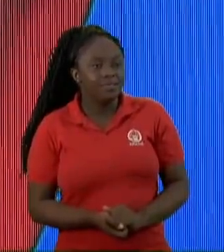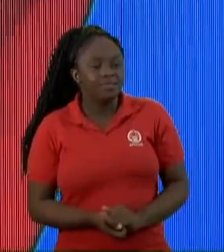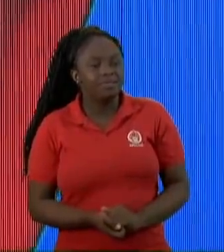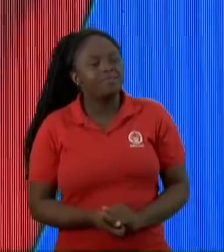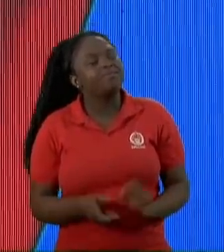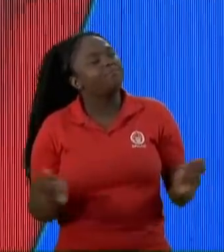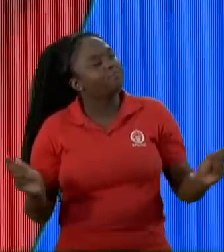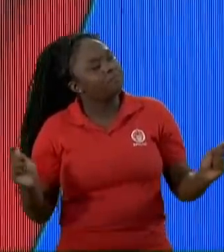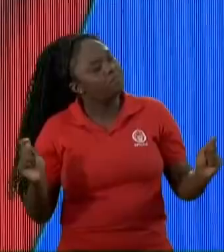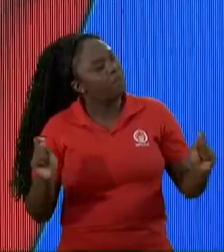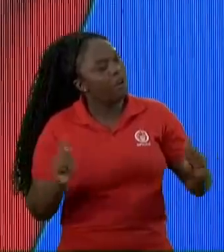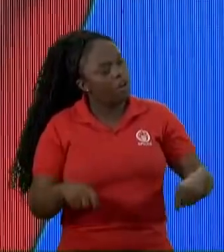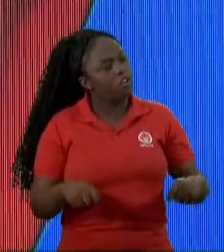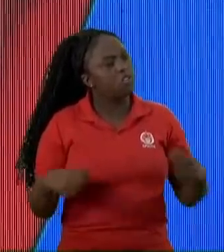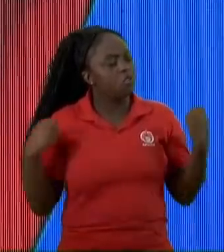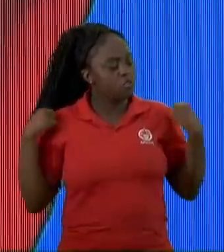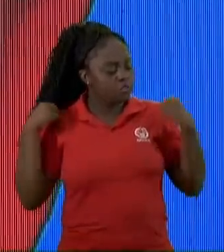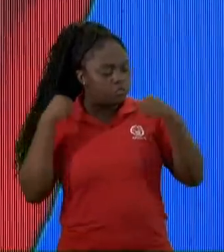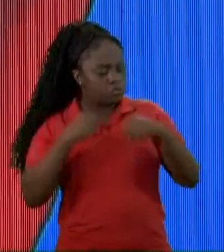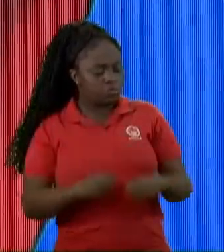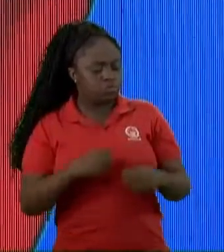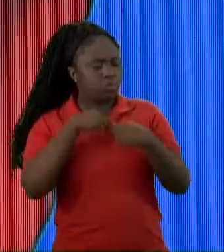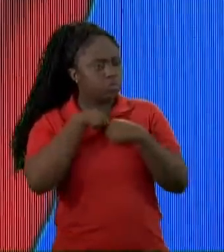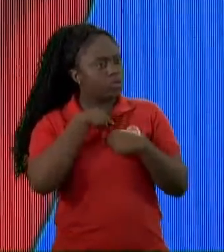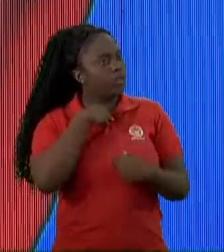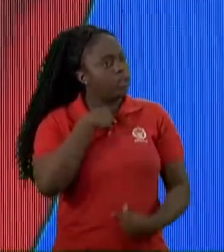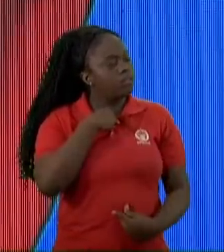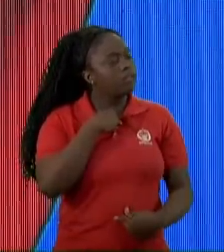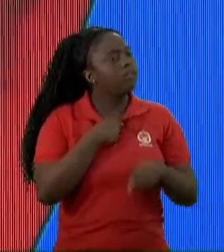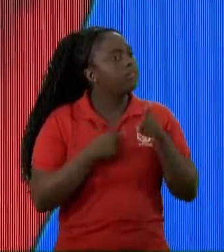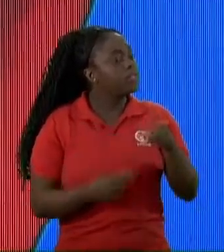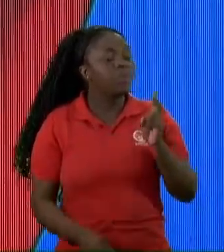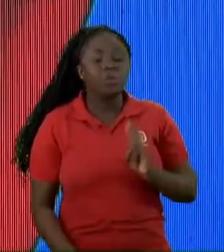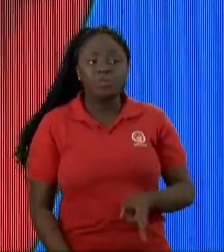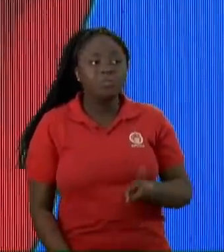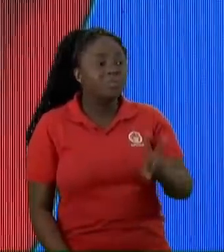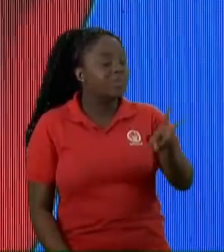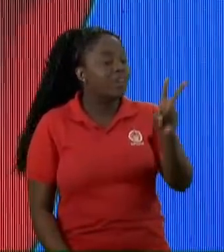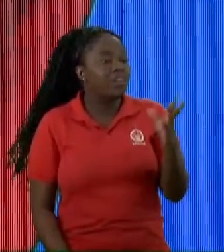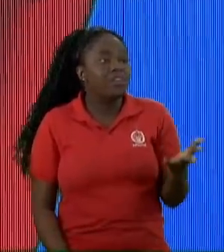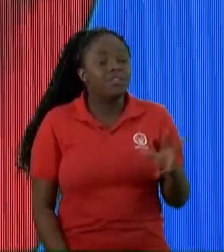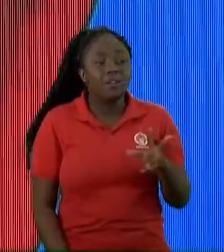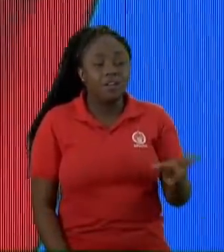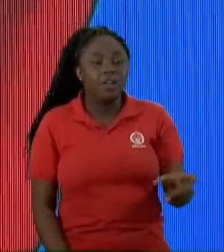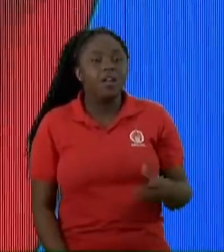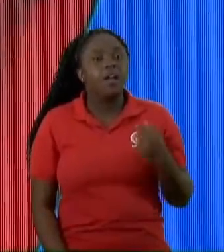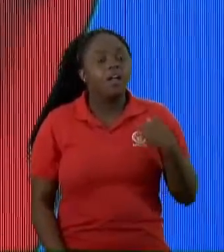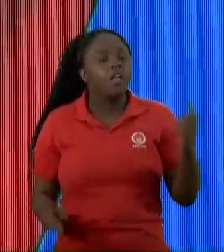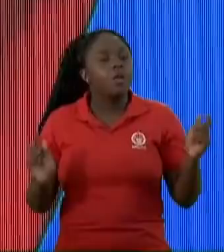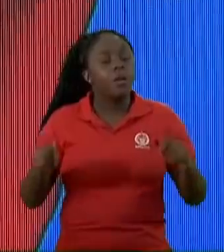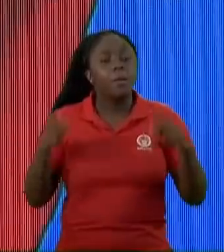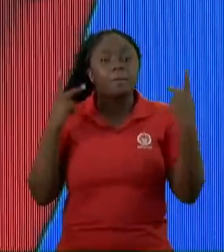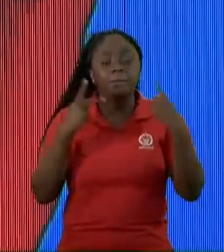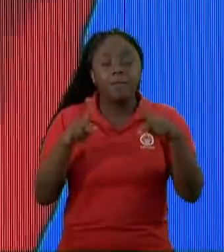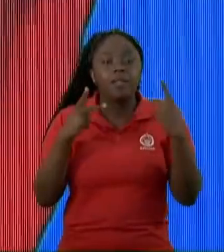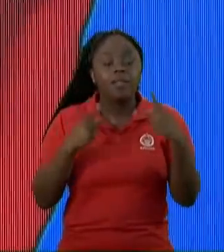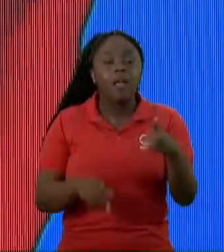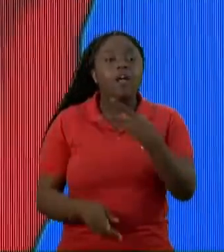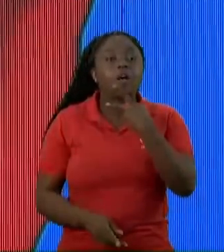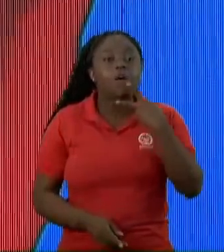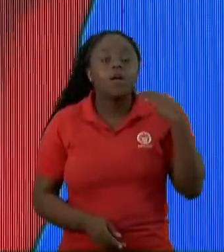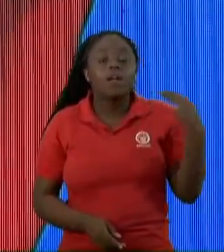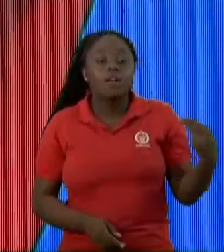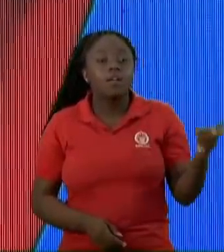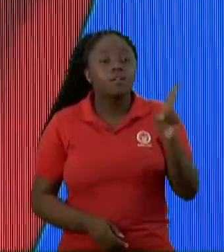Pode enfiar um terno em você Que você vai continuar Sendo a mesma Gente Eu posso pregar de sunga Eu posso pregar